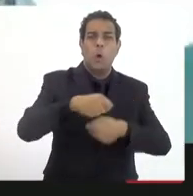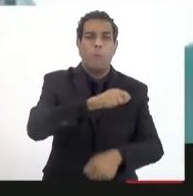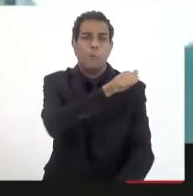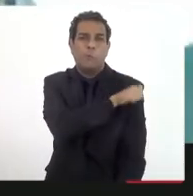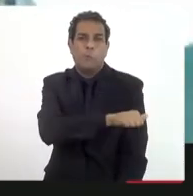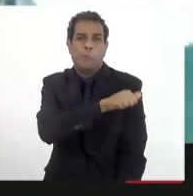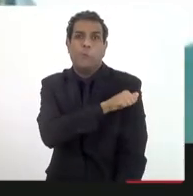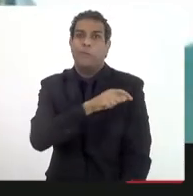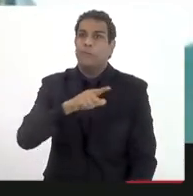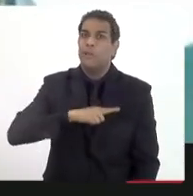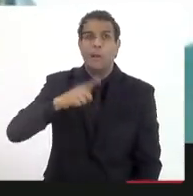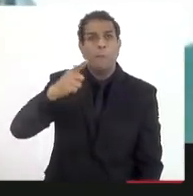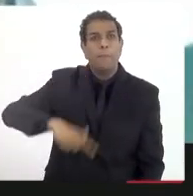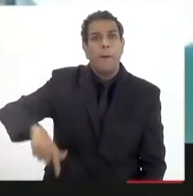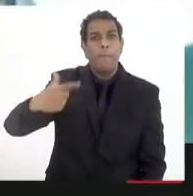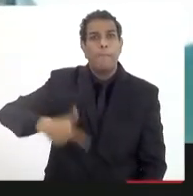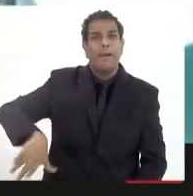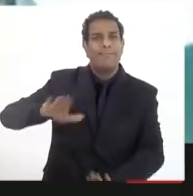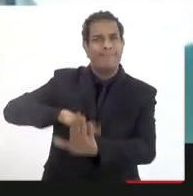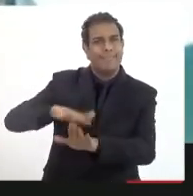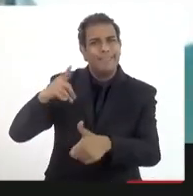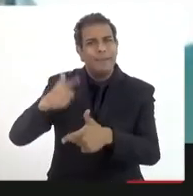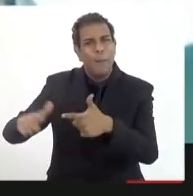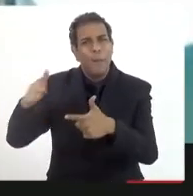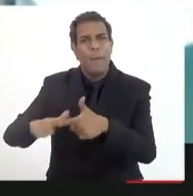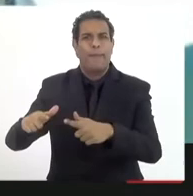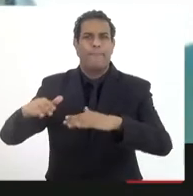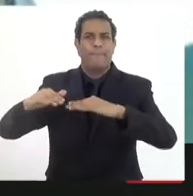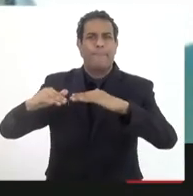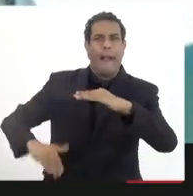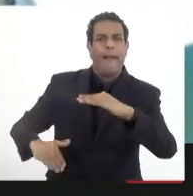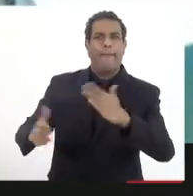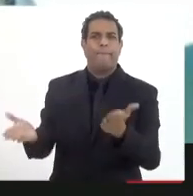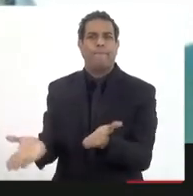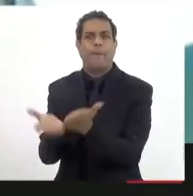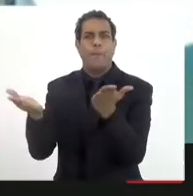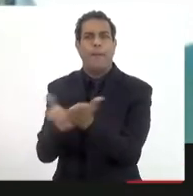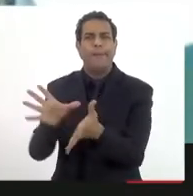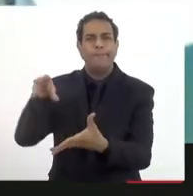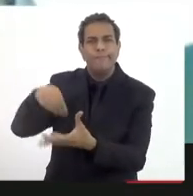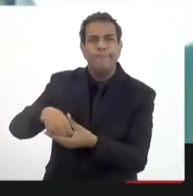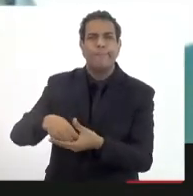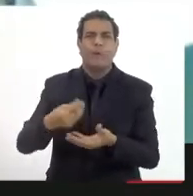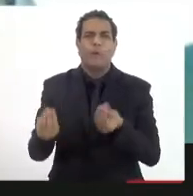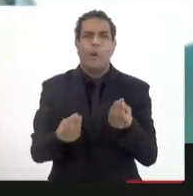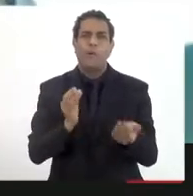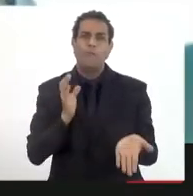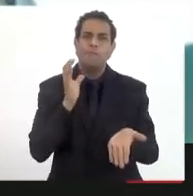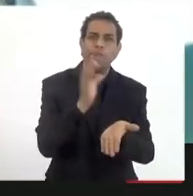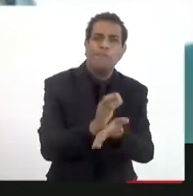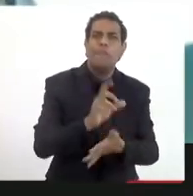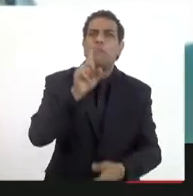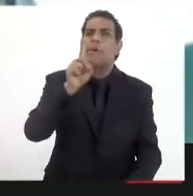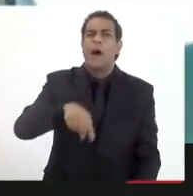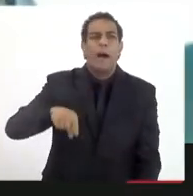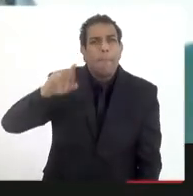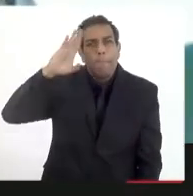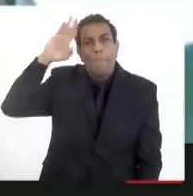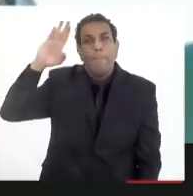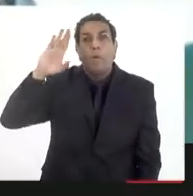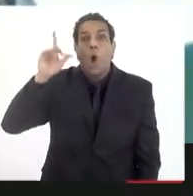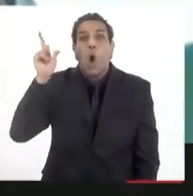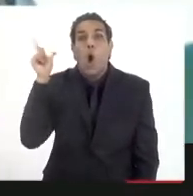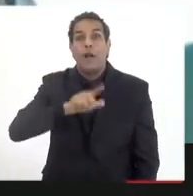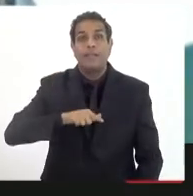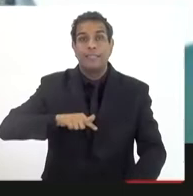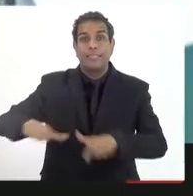Isso envolve toda a questão da desigualdade social que existe. Os investimentos são fundamentais para gerar emprego. Não se gera emprego